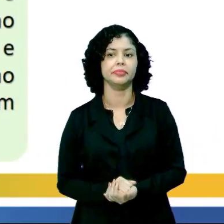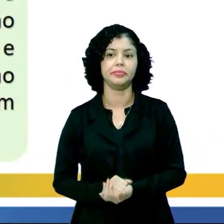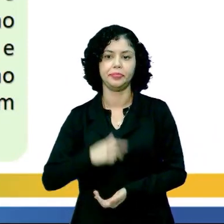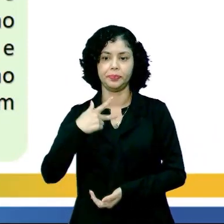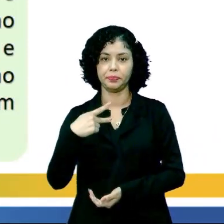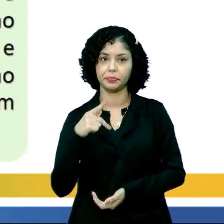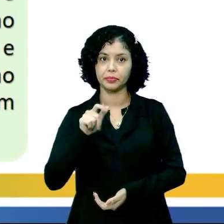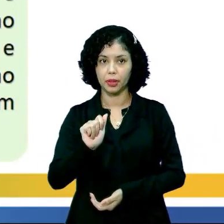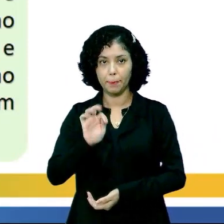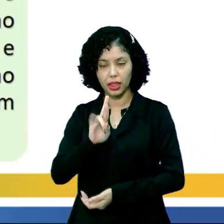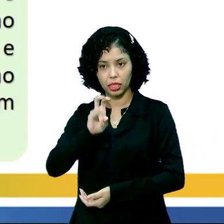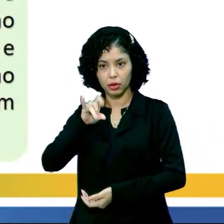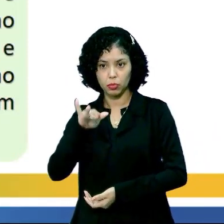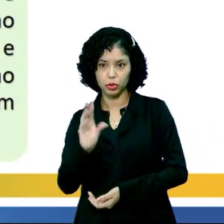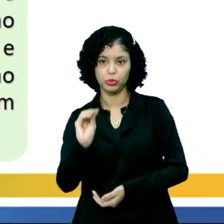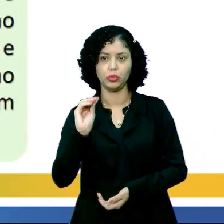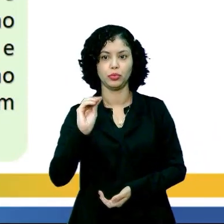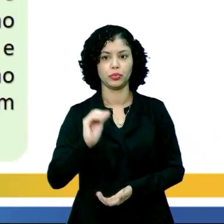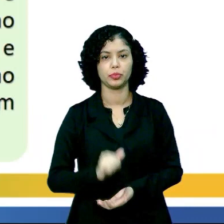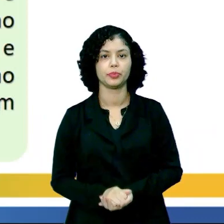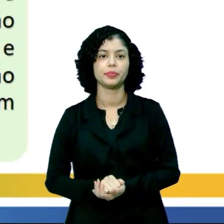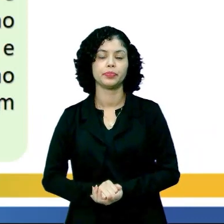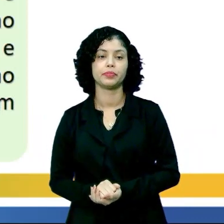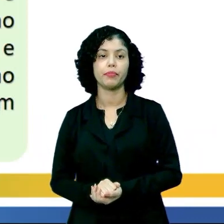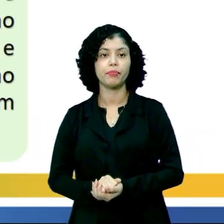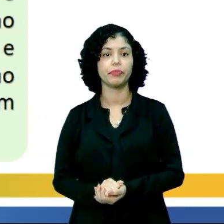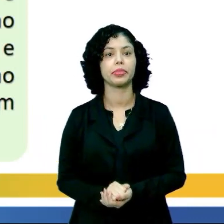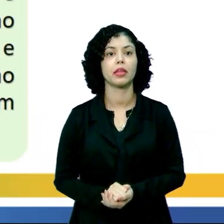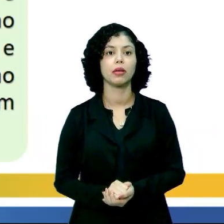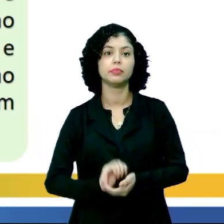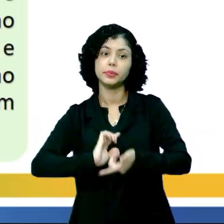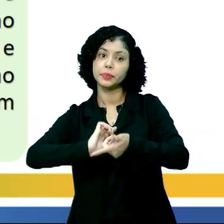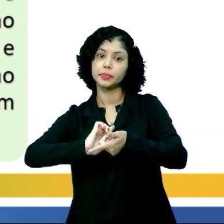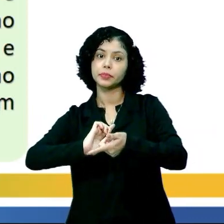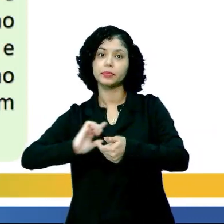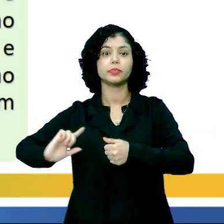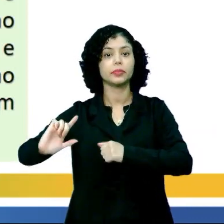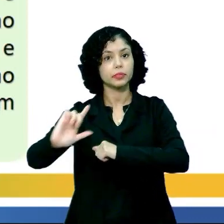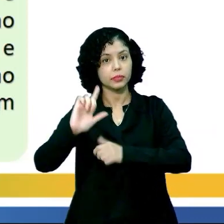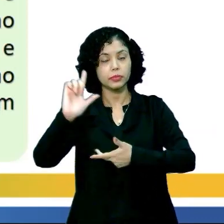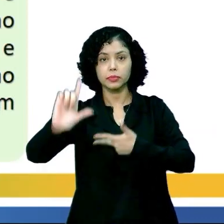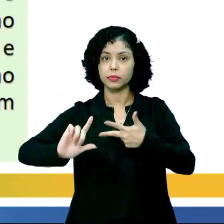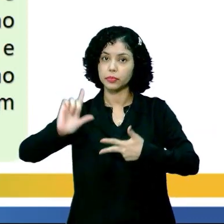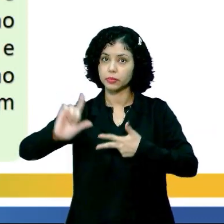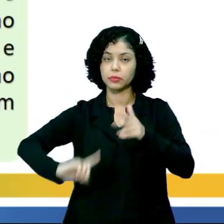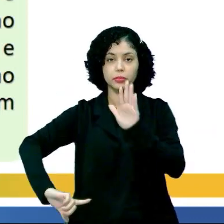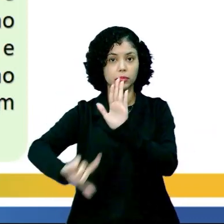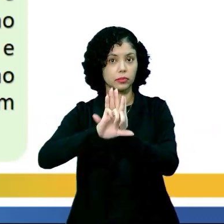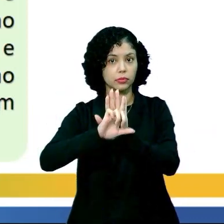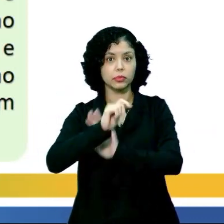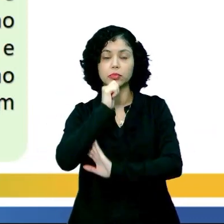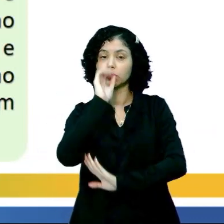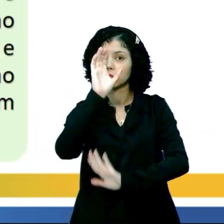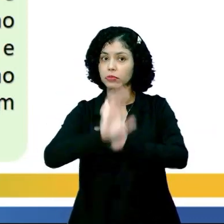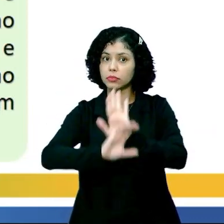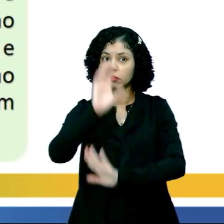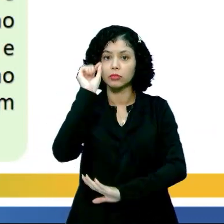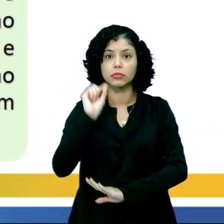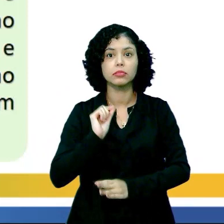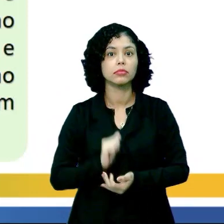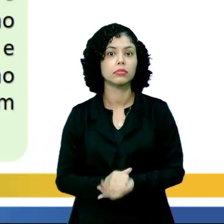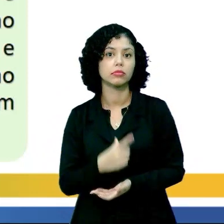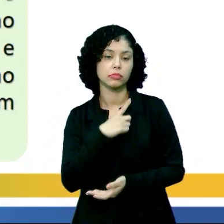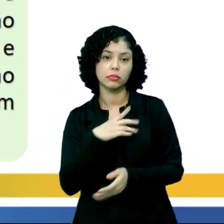de hoje, que é o conceito de patrimônio. Na legislação, ou seja, na lei, nós temos um conceito e